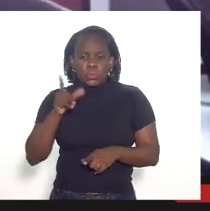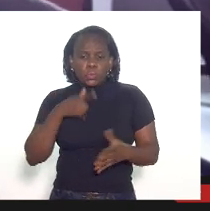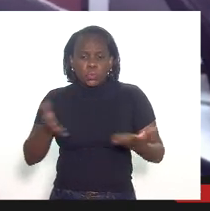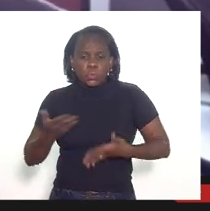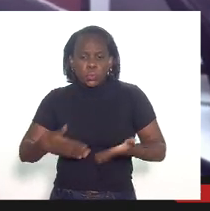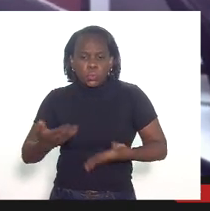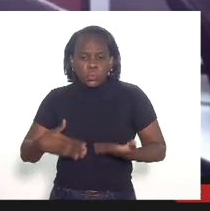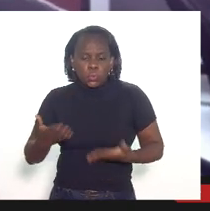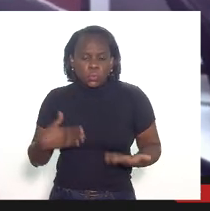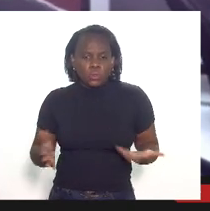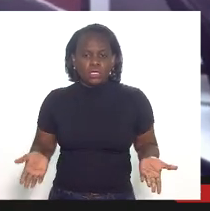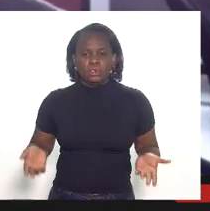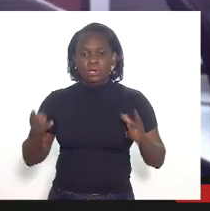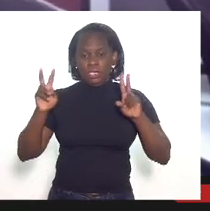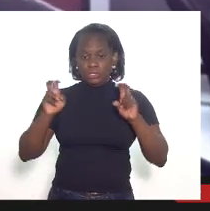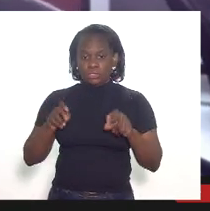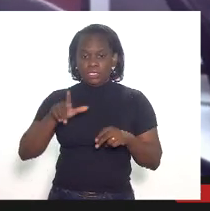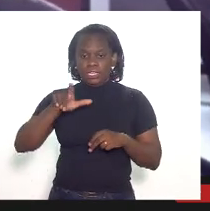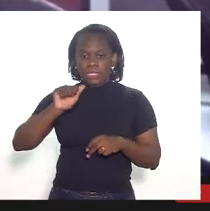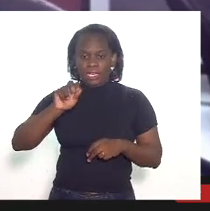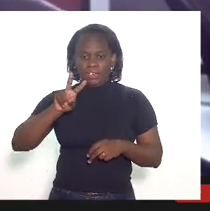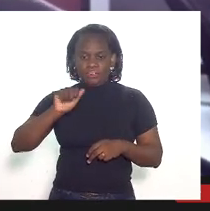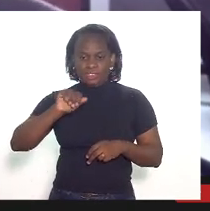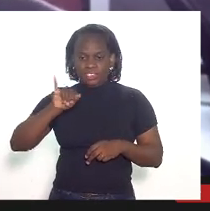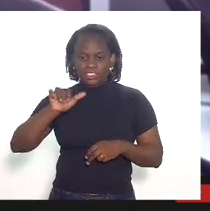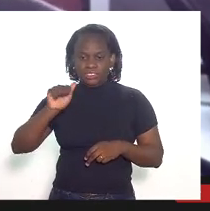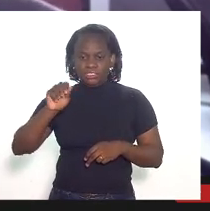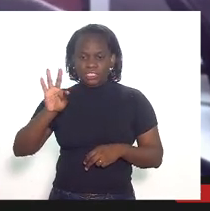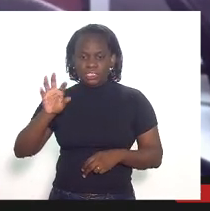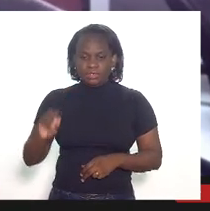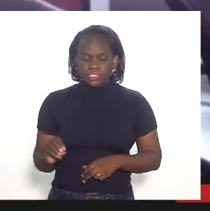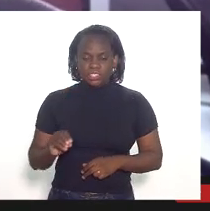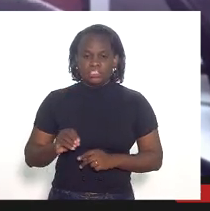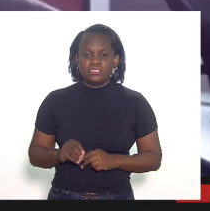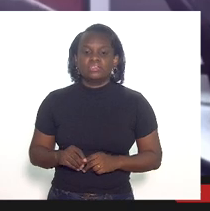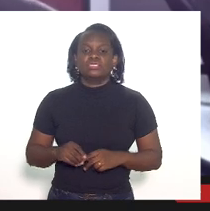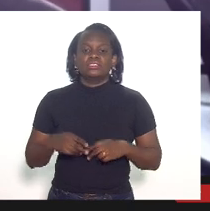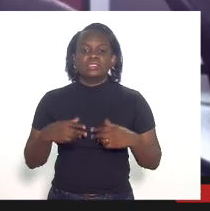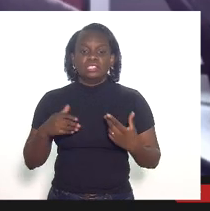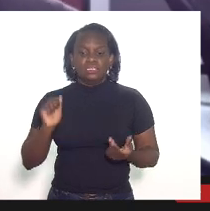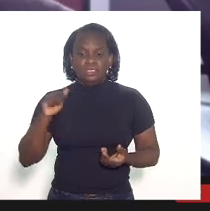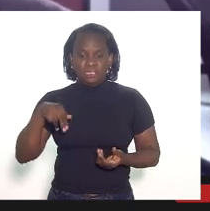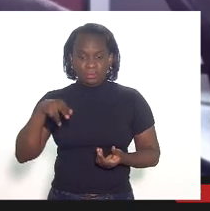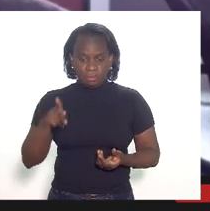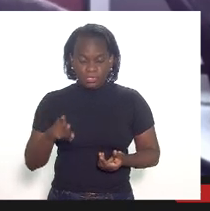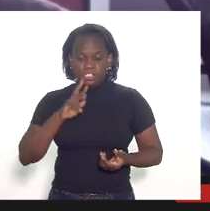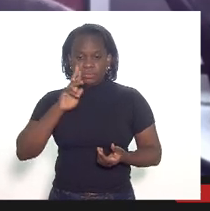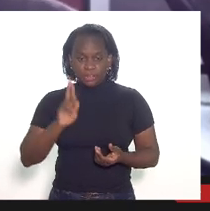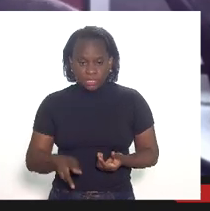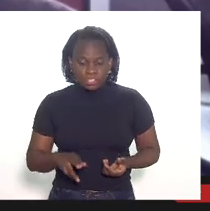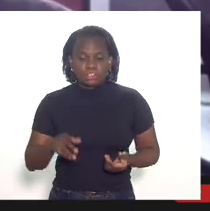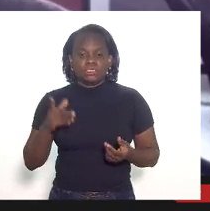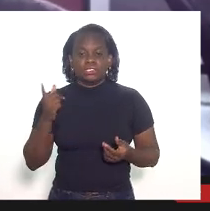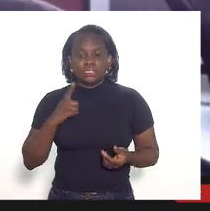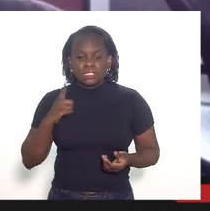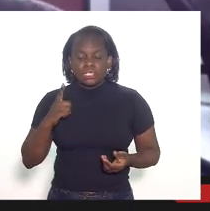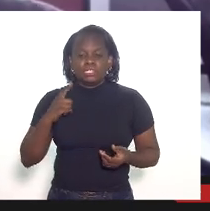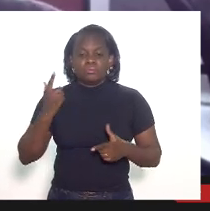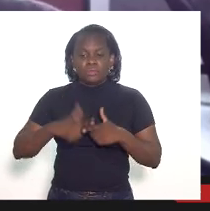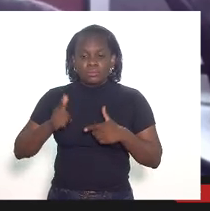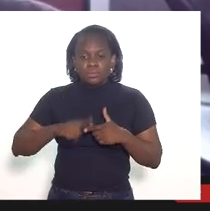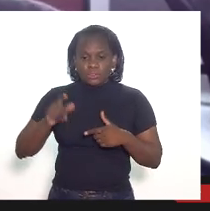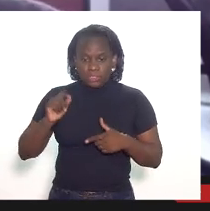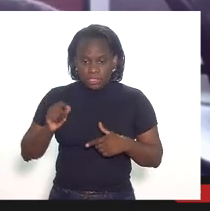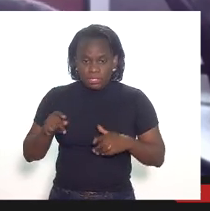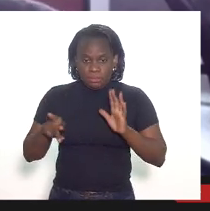o assunto lava jato a ANP respondeu que a questão encontra-se ia submetida